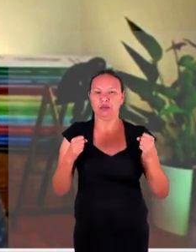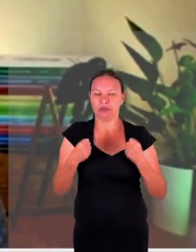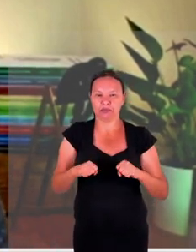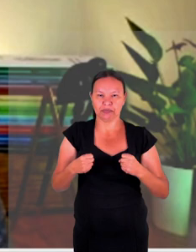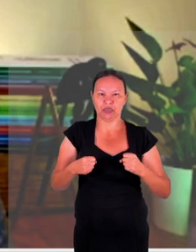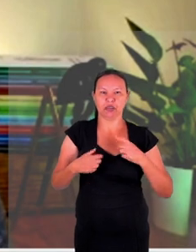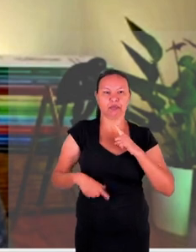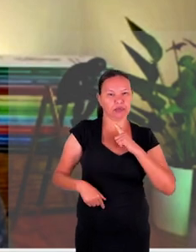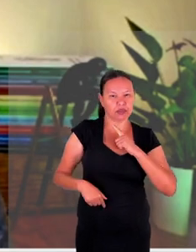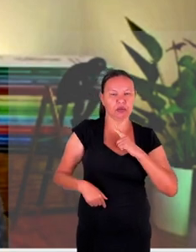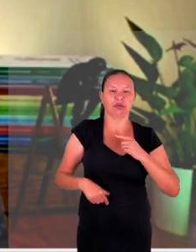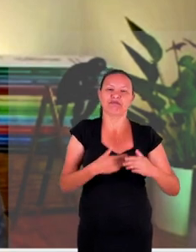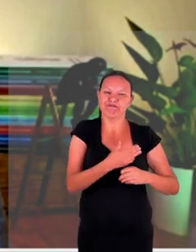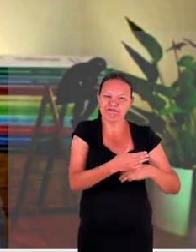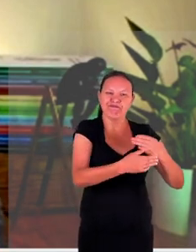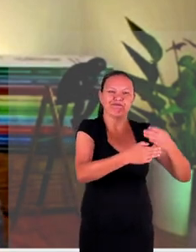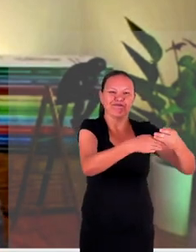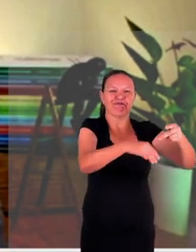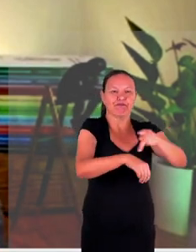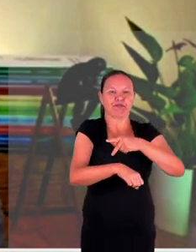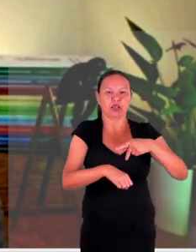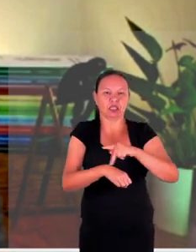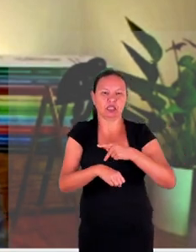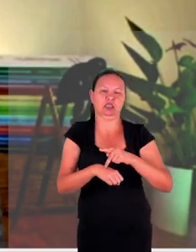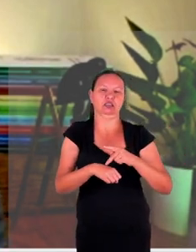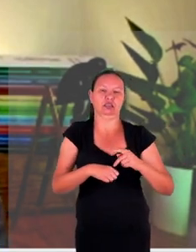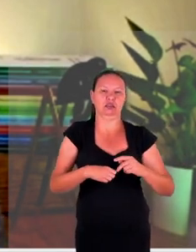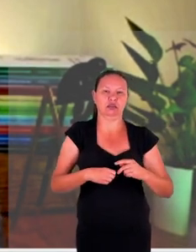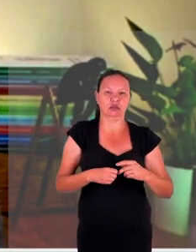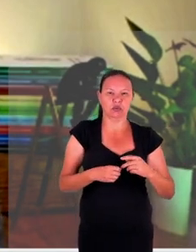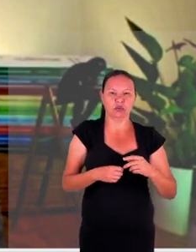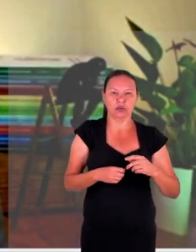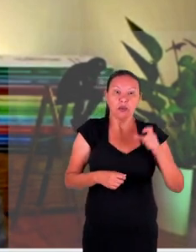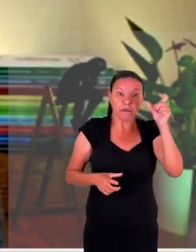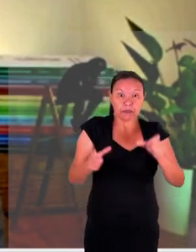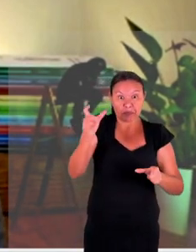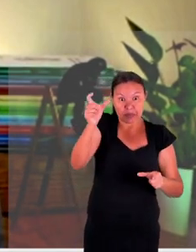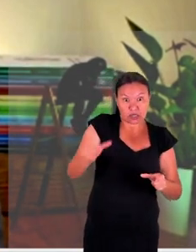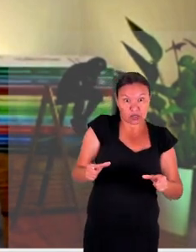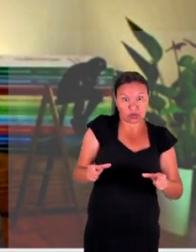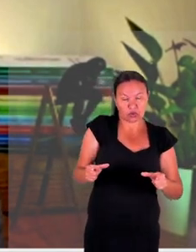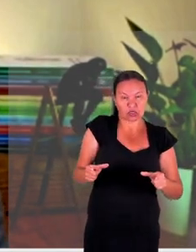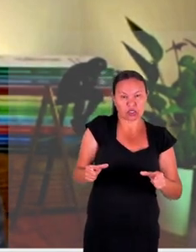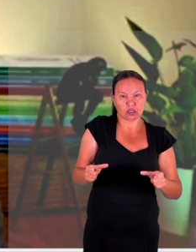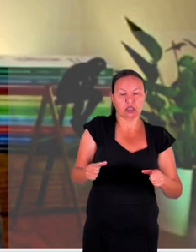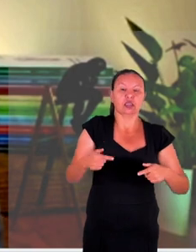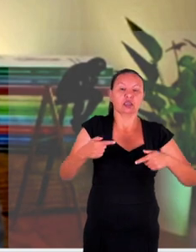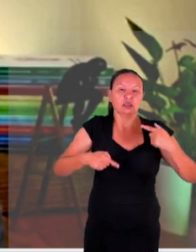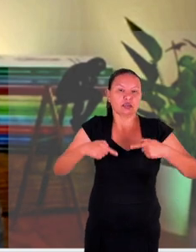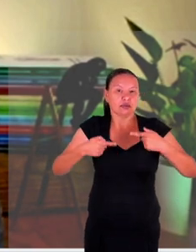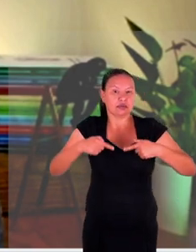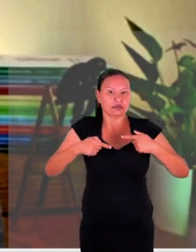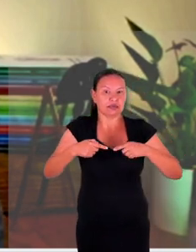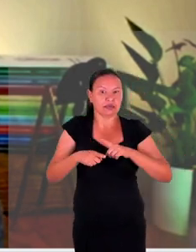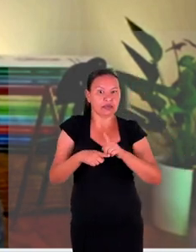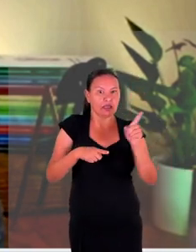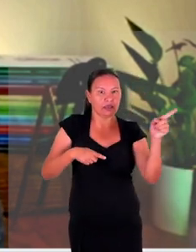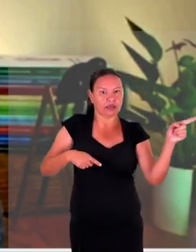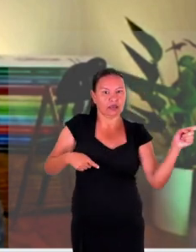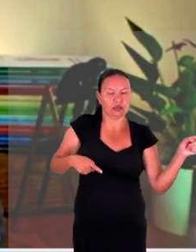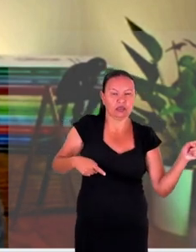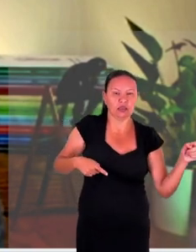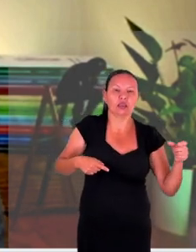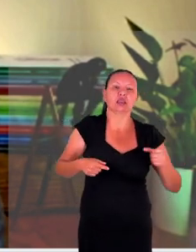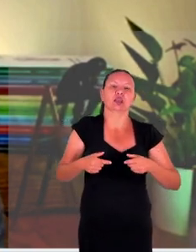desenvolvidos porém migrantes que saem do ambiente de combate vamos aproveitar a presença da